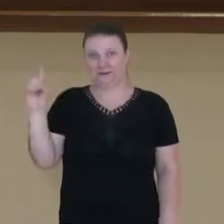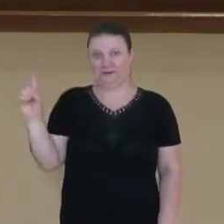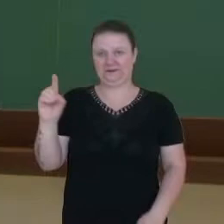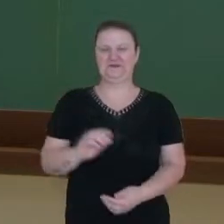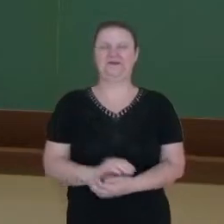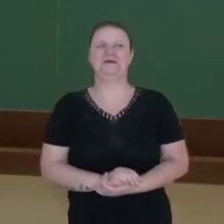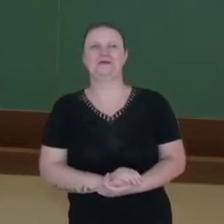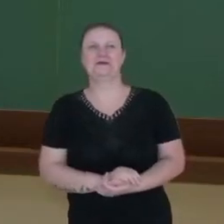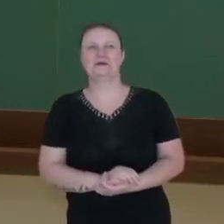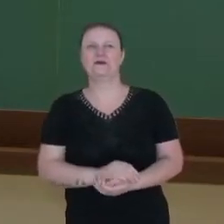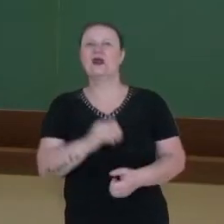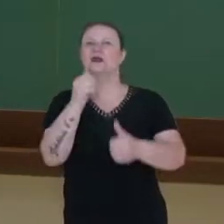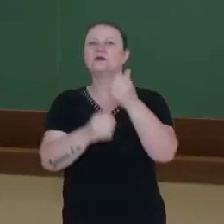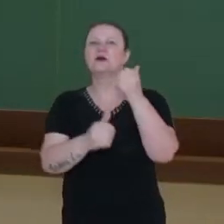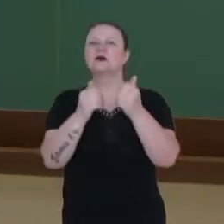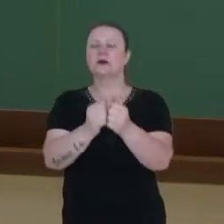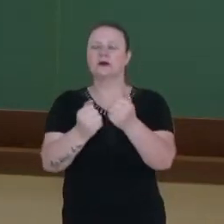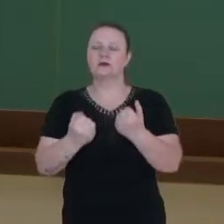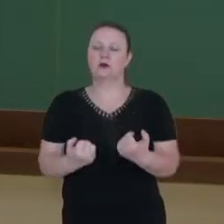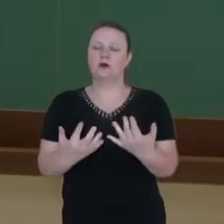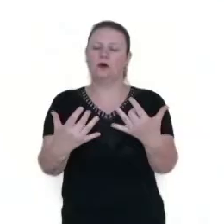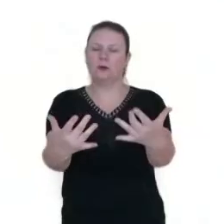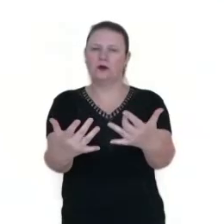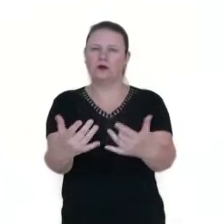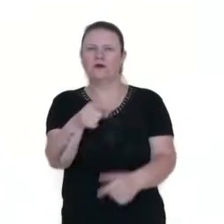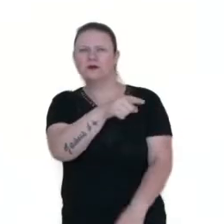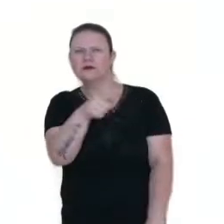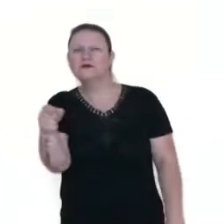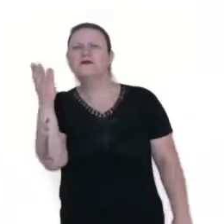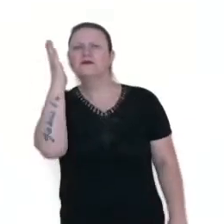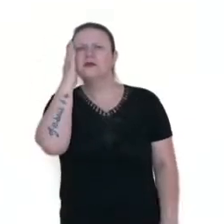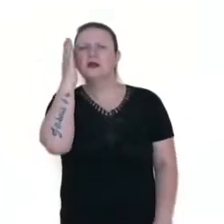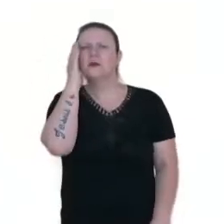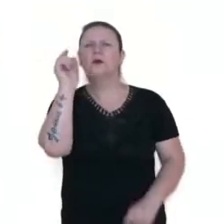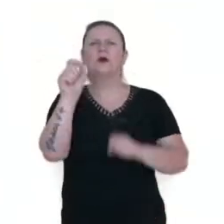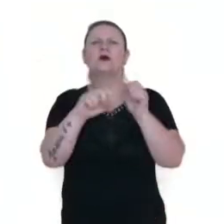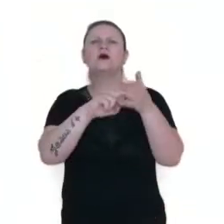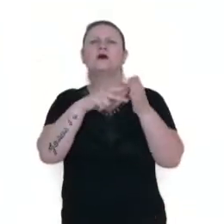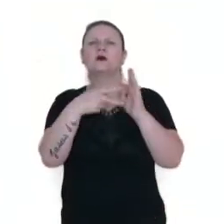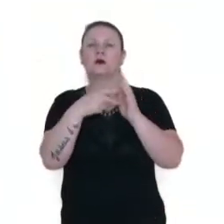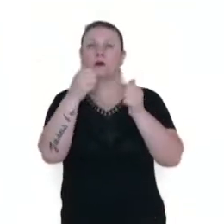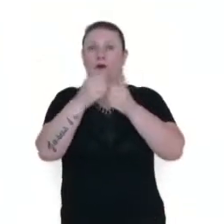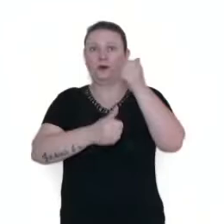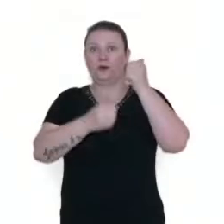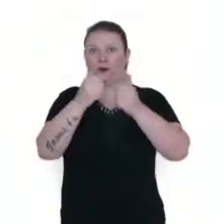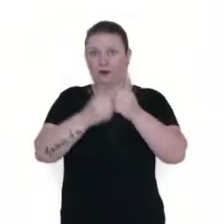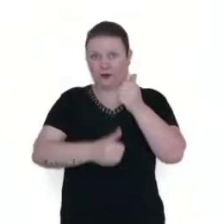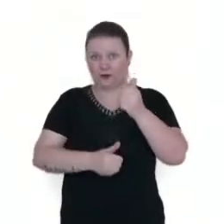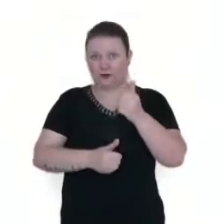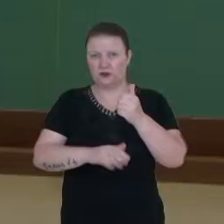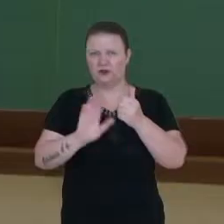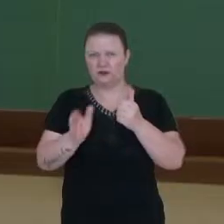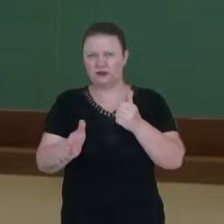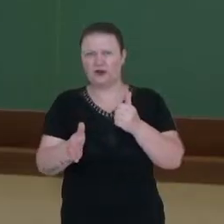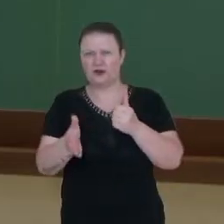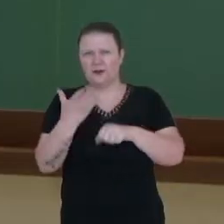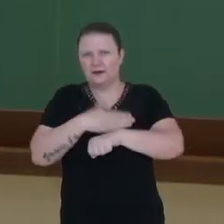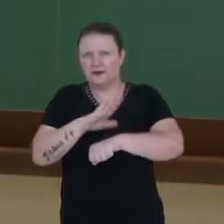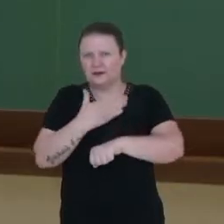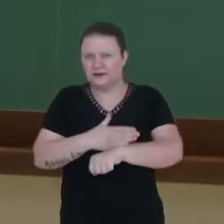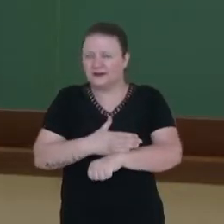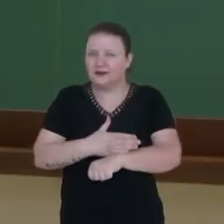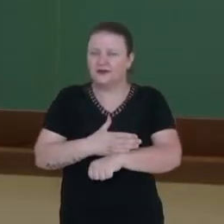Então, esportes de campo e taco. Você sabe o que são esses esportes de campo e taco? Já jogou algum?